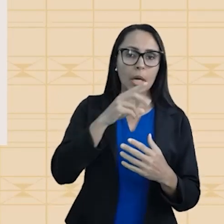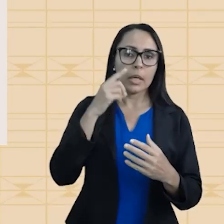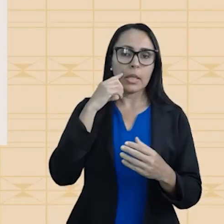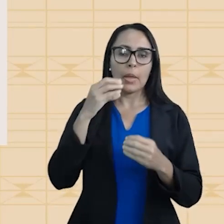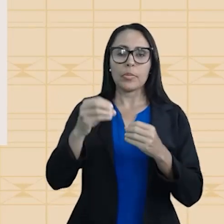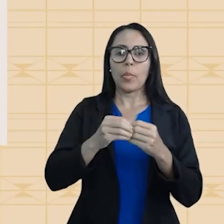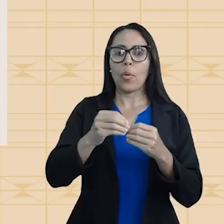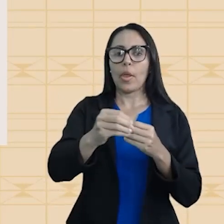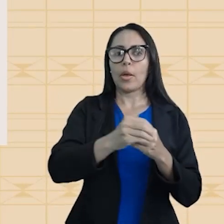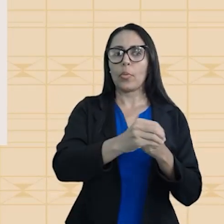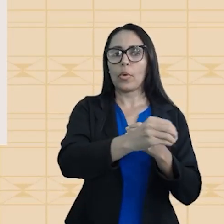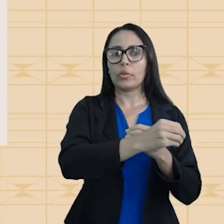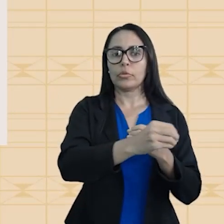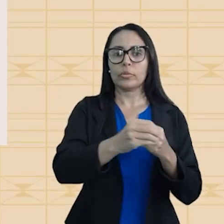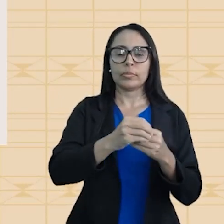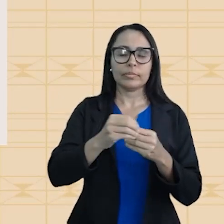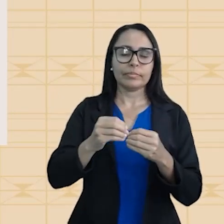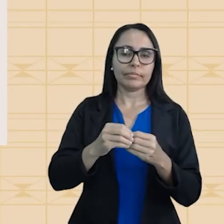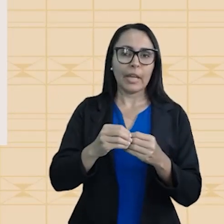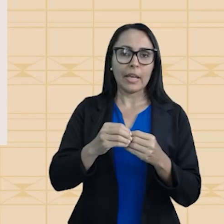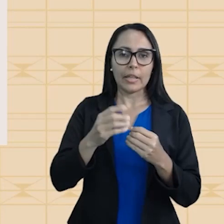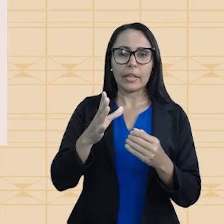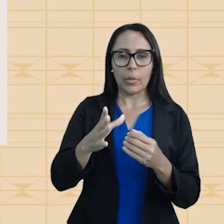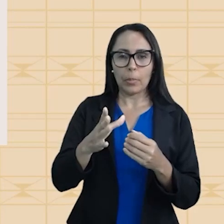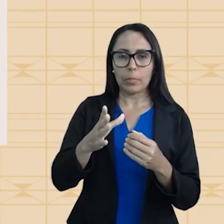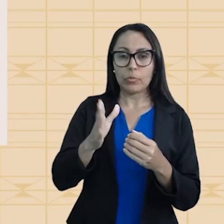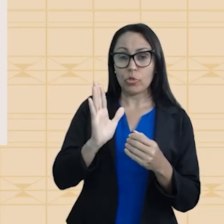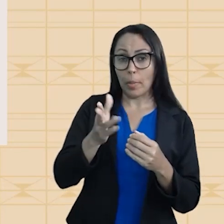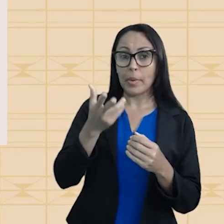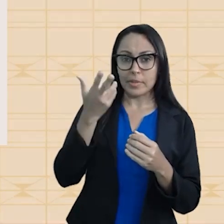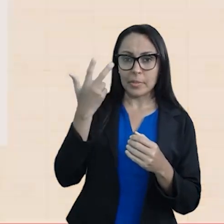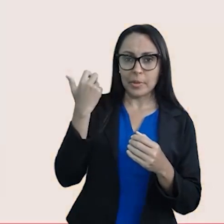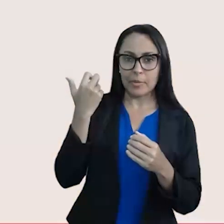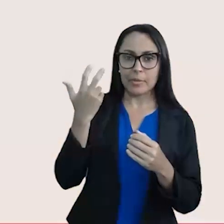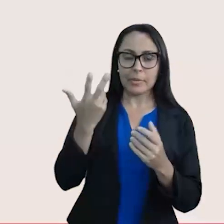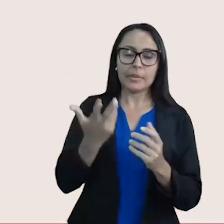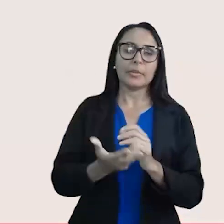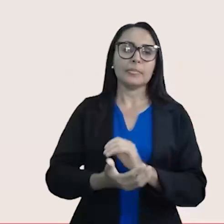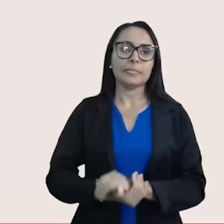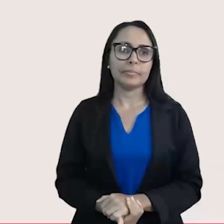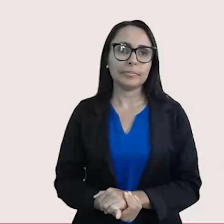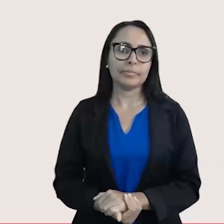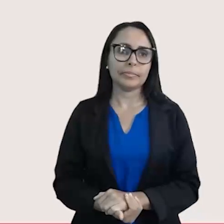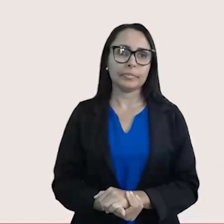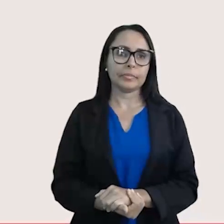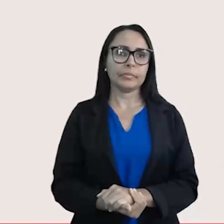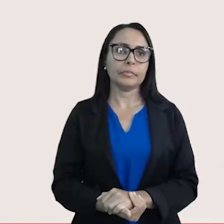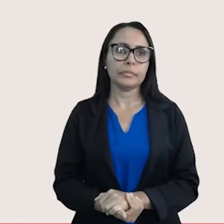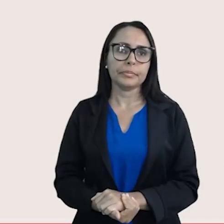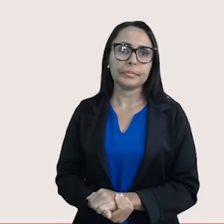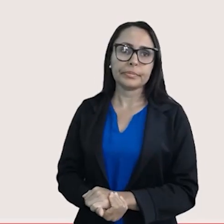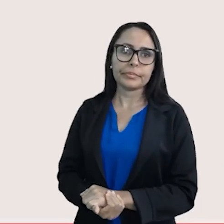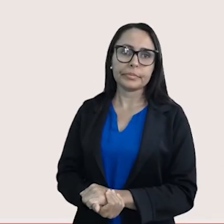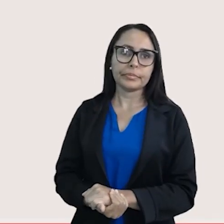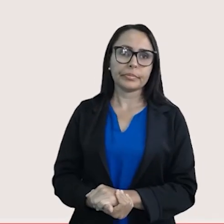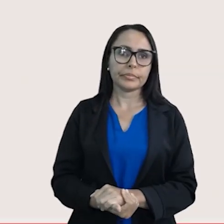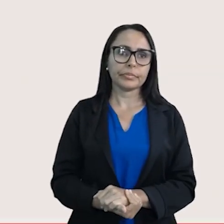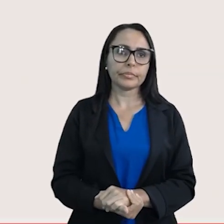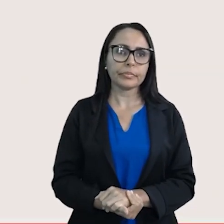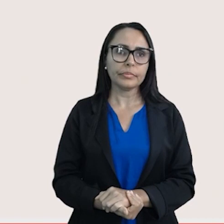Força intermolecular. Já deu pra ter uma noção, não deu? Dá uma olhada aí. Projeta tudo, Robertão. forças